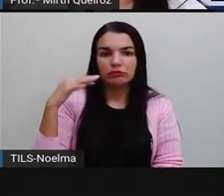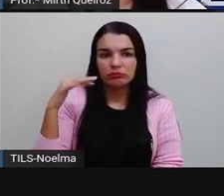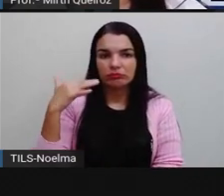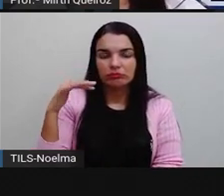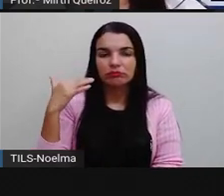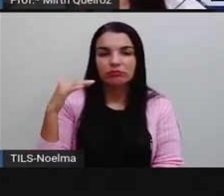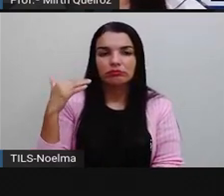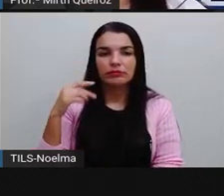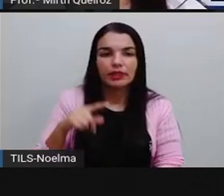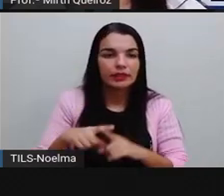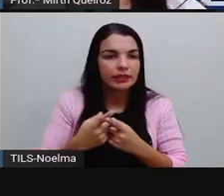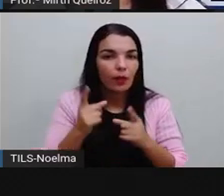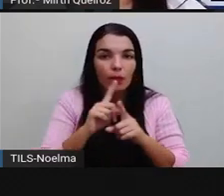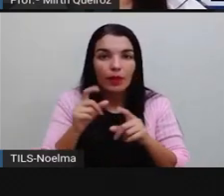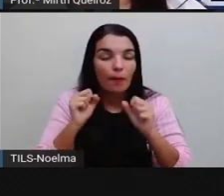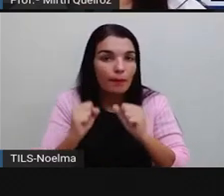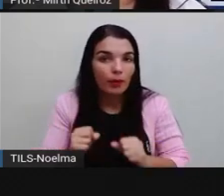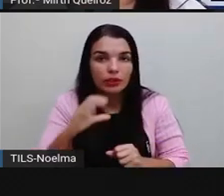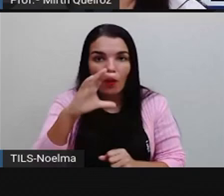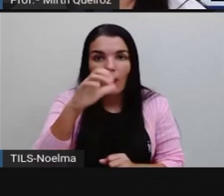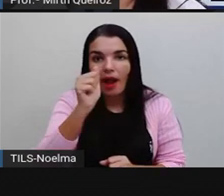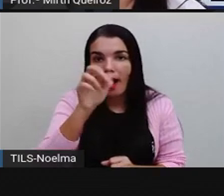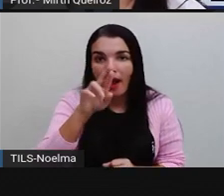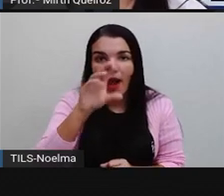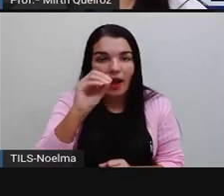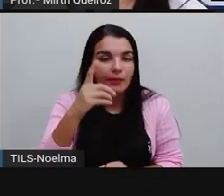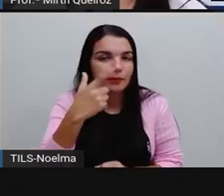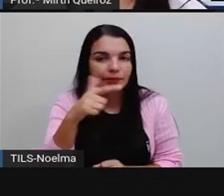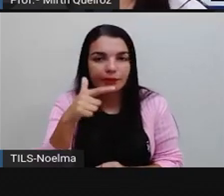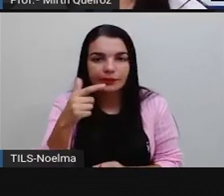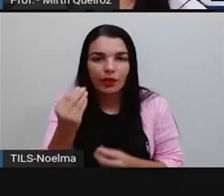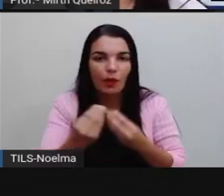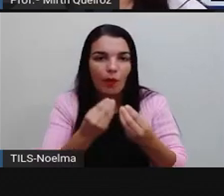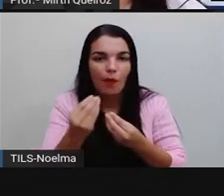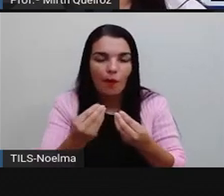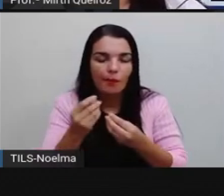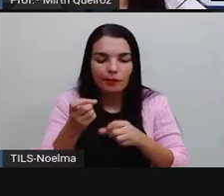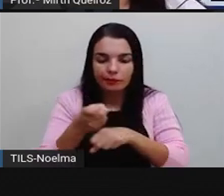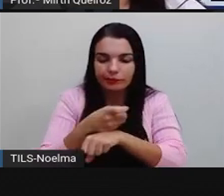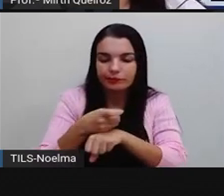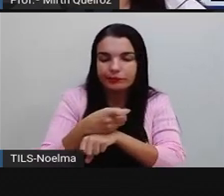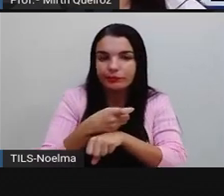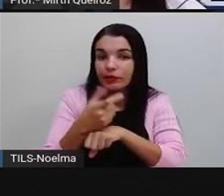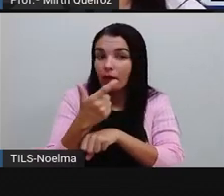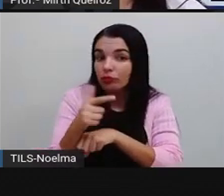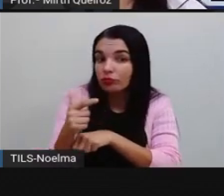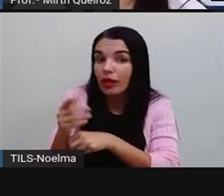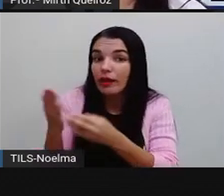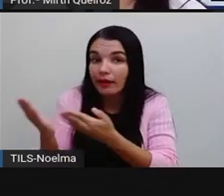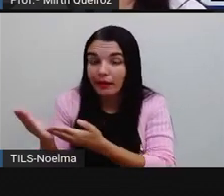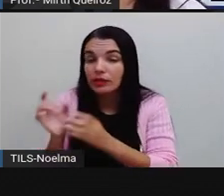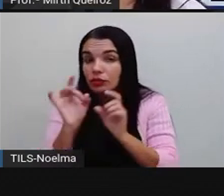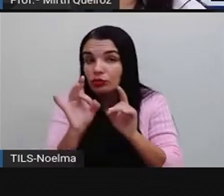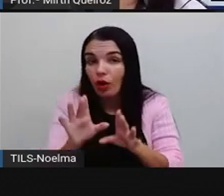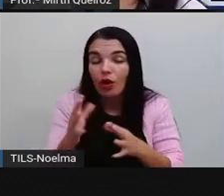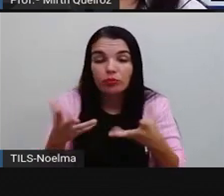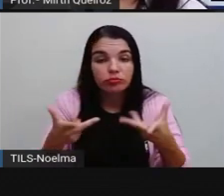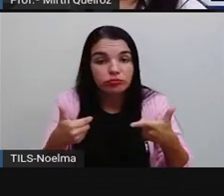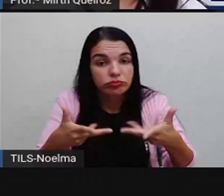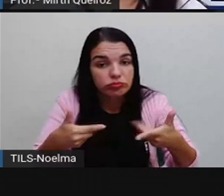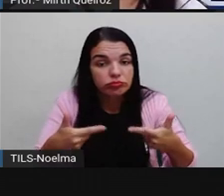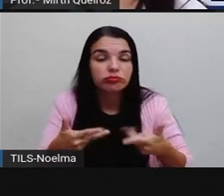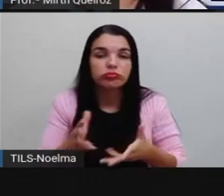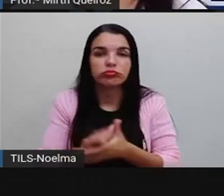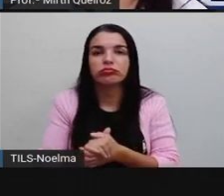custam caro. O caro continua aí, por quê? Porque não é um adjetivo. O caro, neste caso, vai vir no